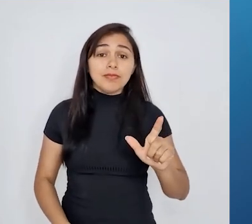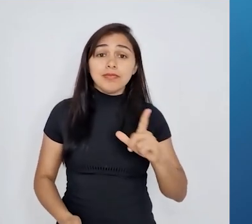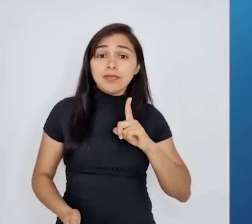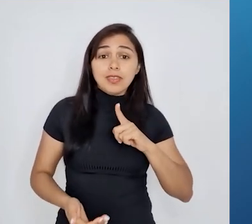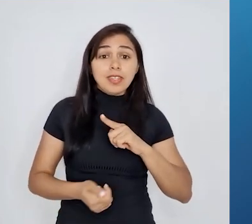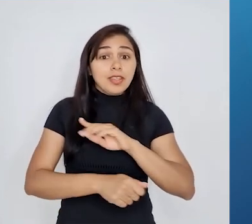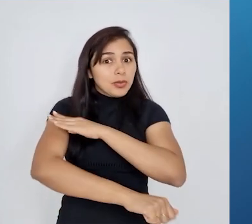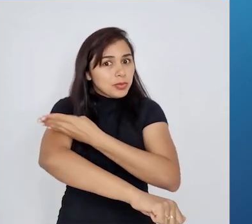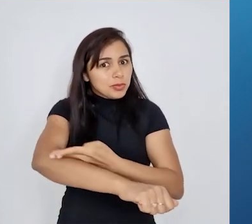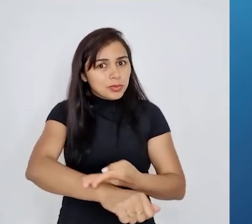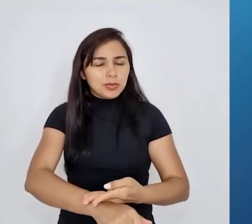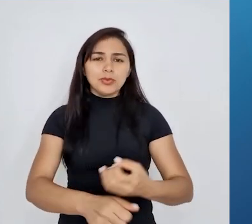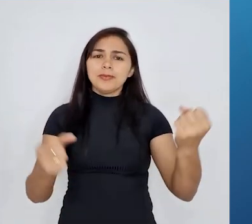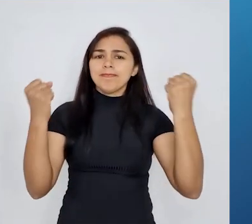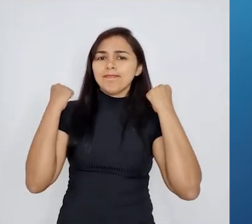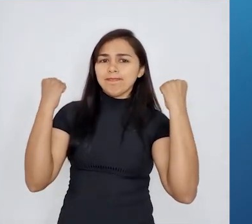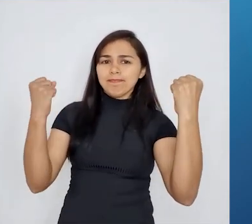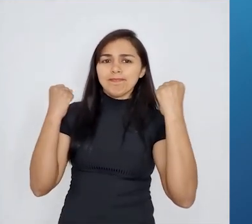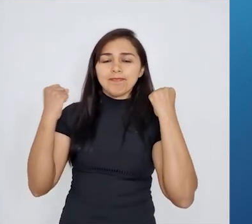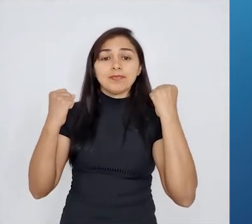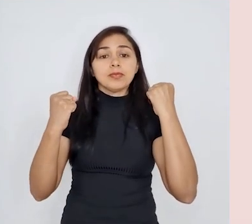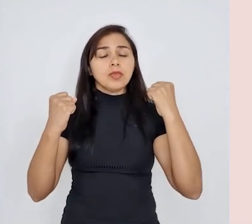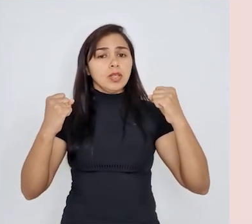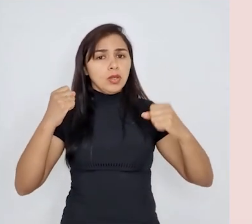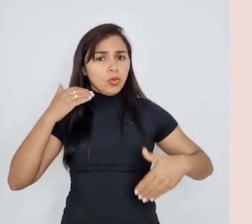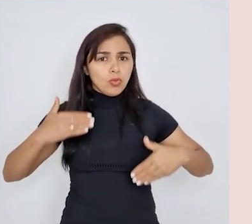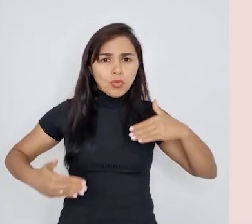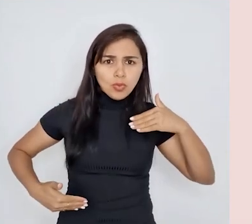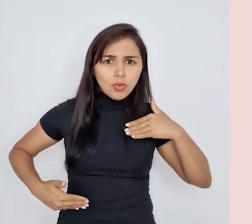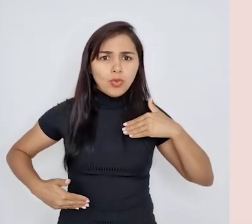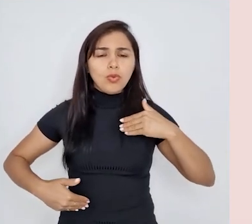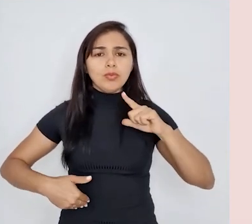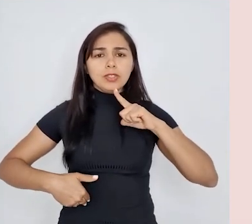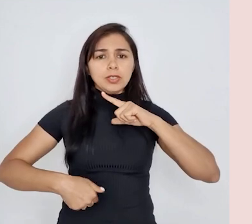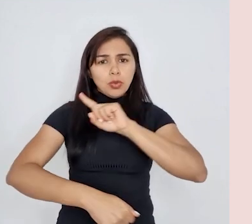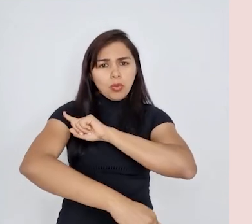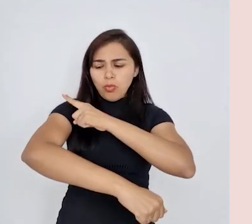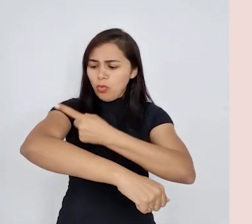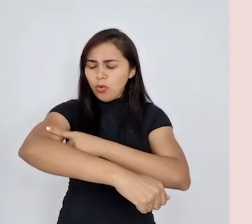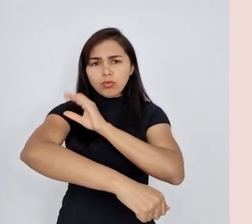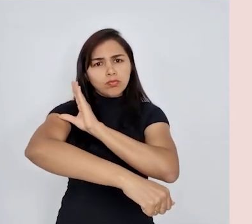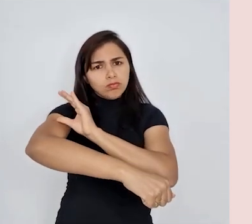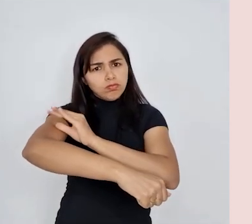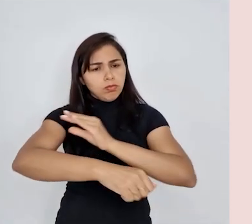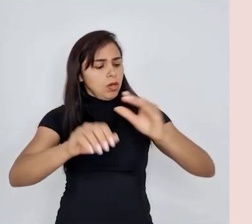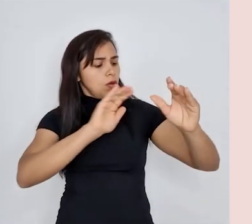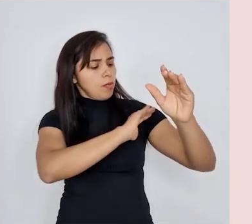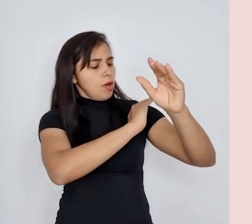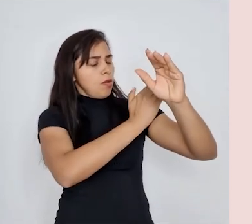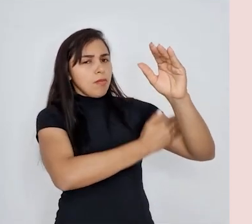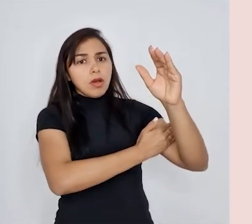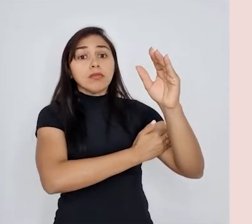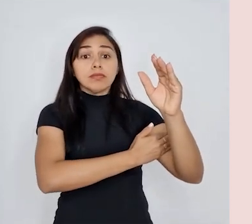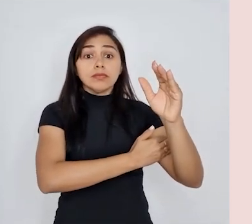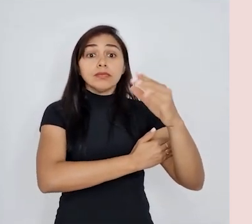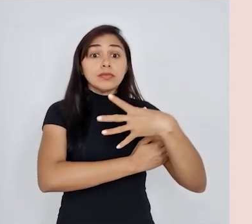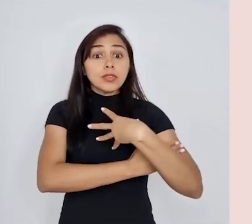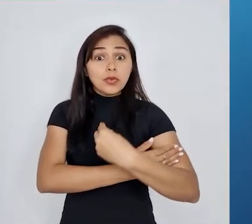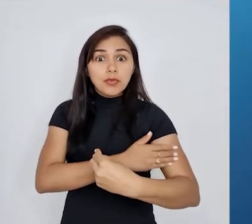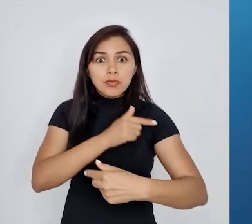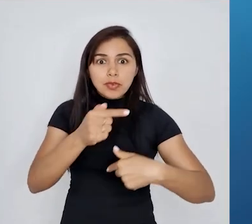desenvolvia a sua musculatura, tivesse o desenvolvimento dessa musculatura, de acordo com a teoria de Lamarck, essa musculatura seria passada para os seus